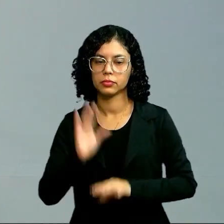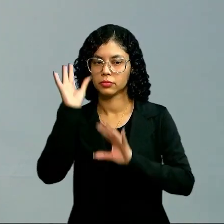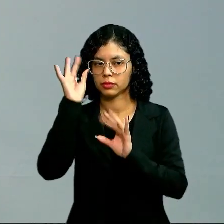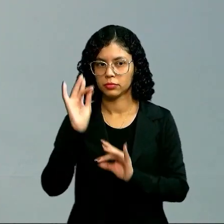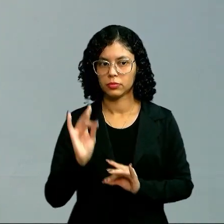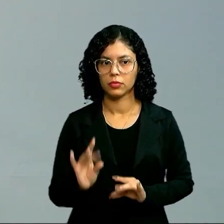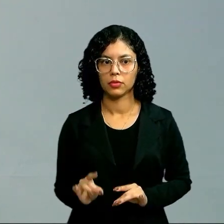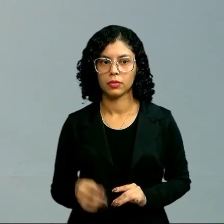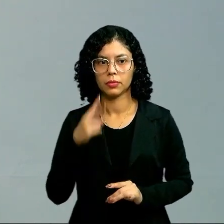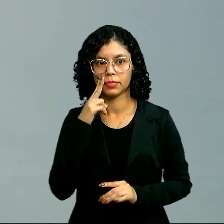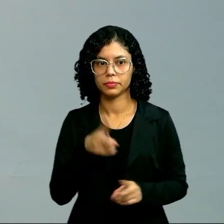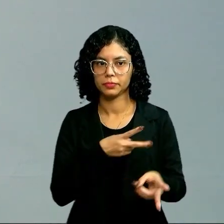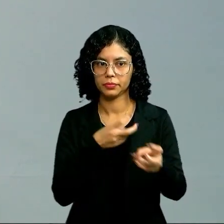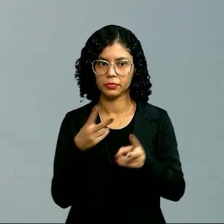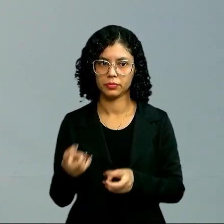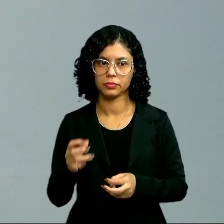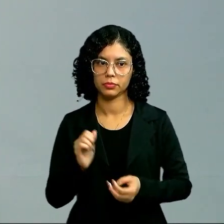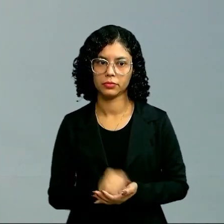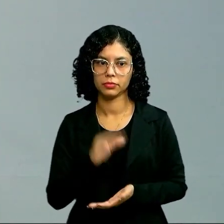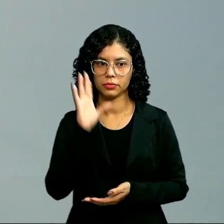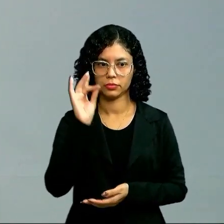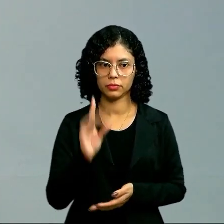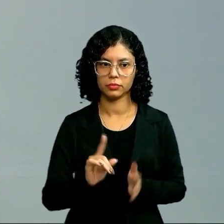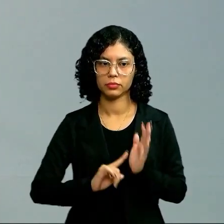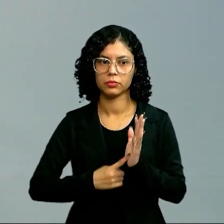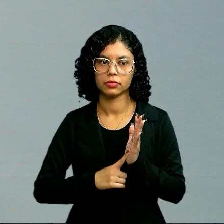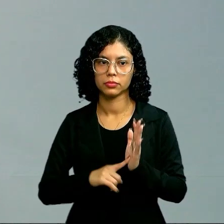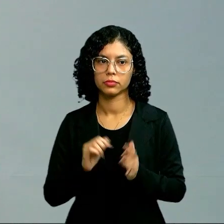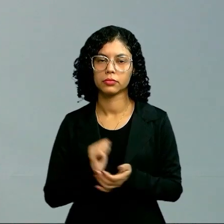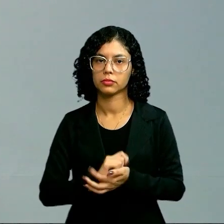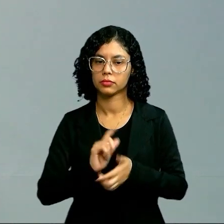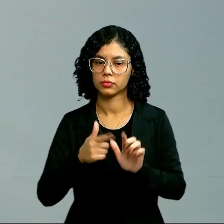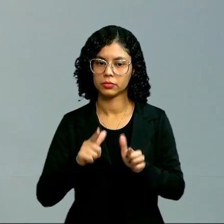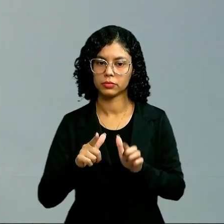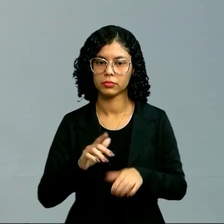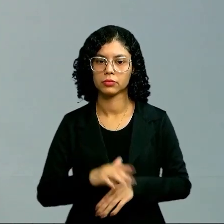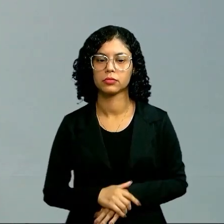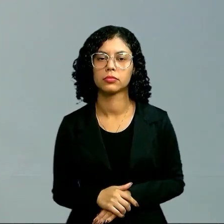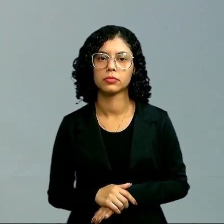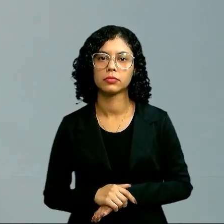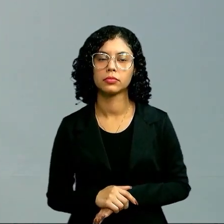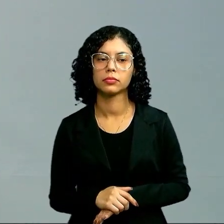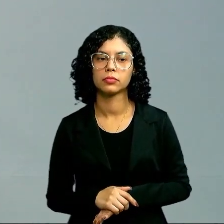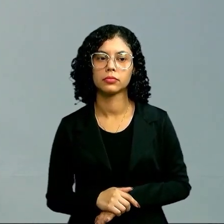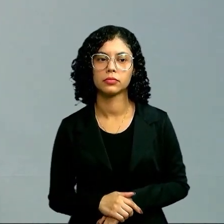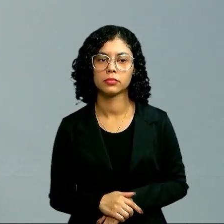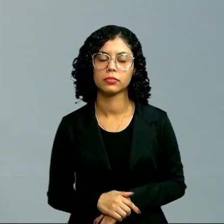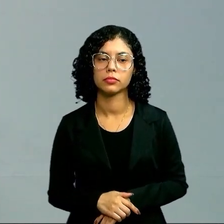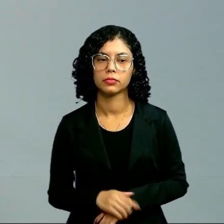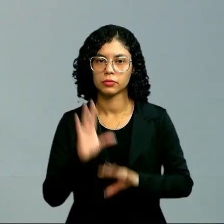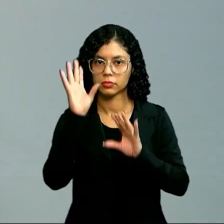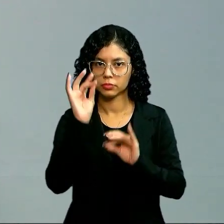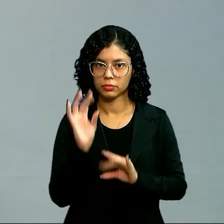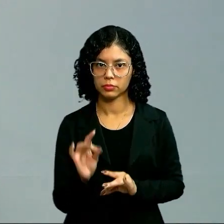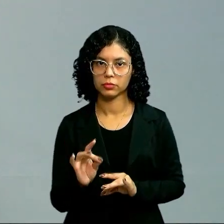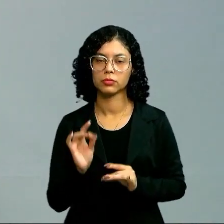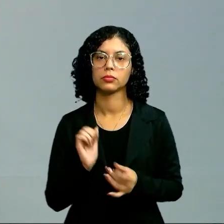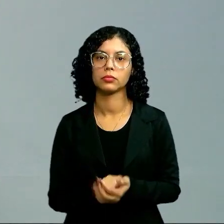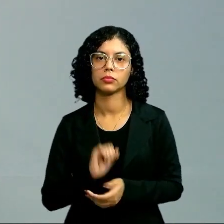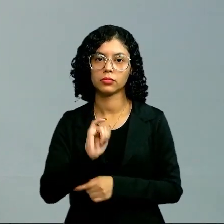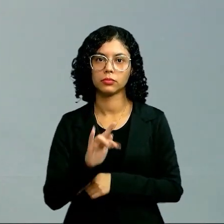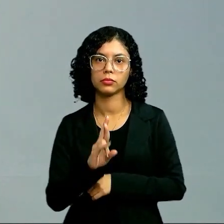Detalhadamente, nós vamos observar cada ponto, cada letra, ou seja, cada incógnita.